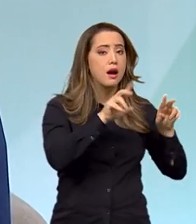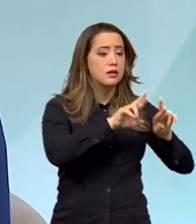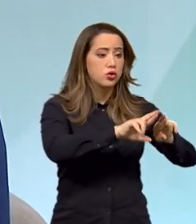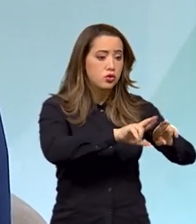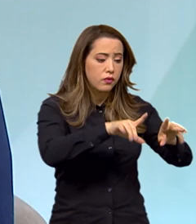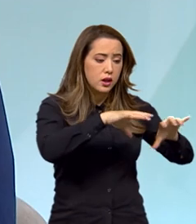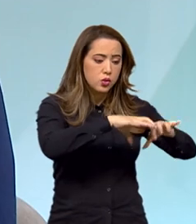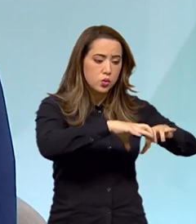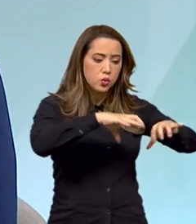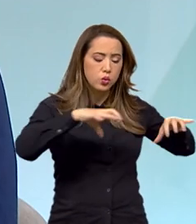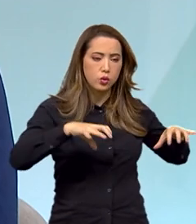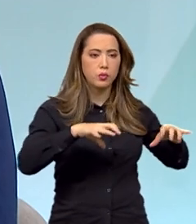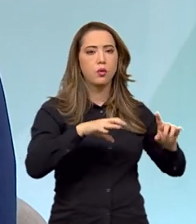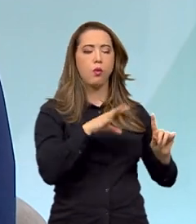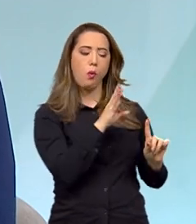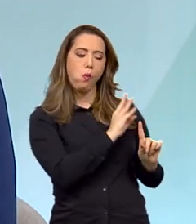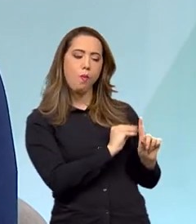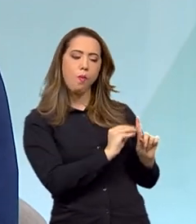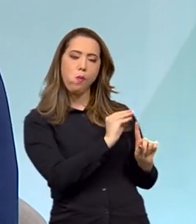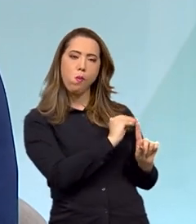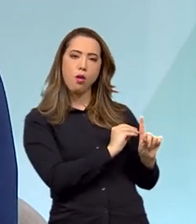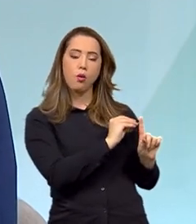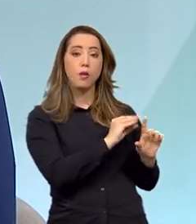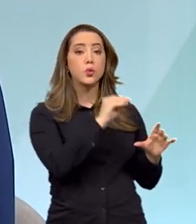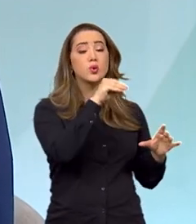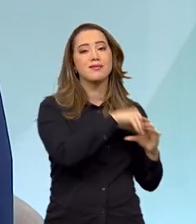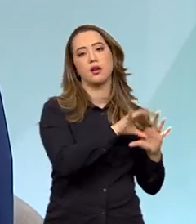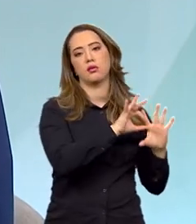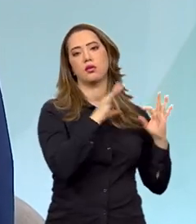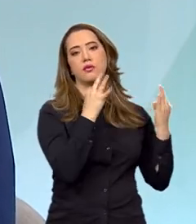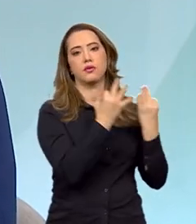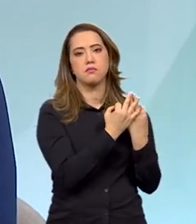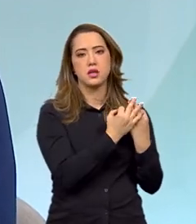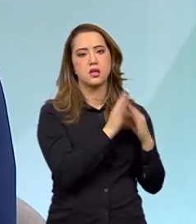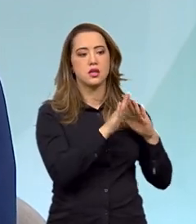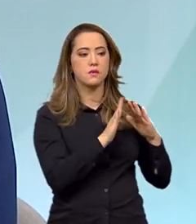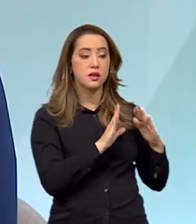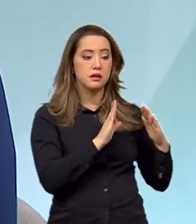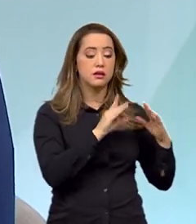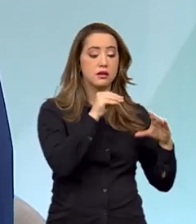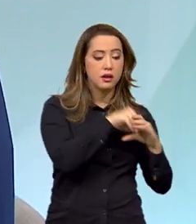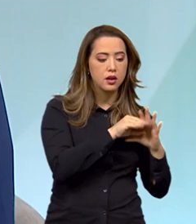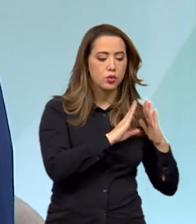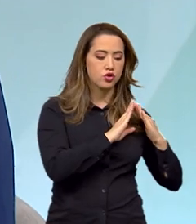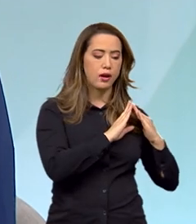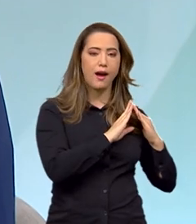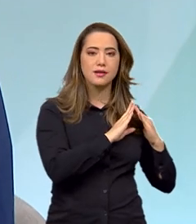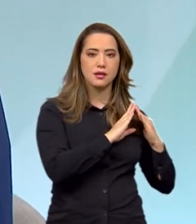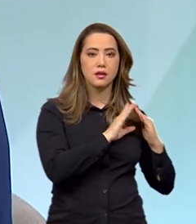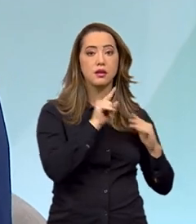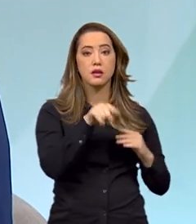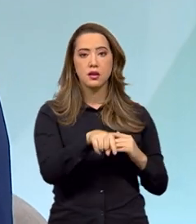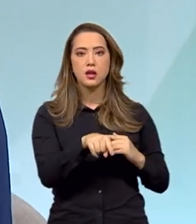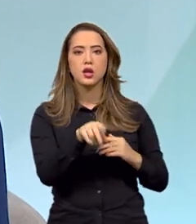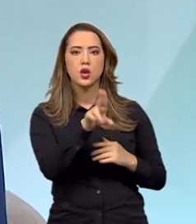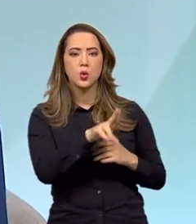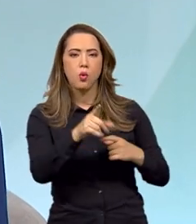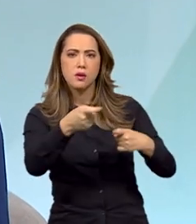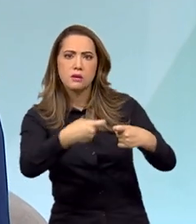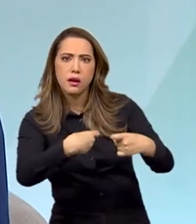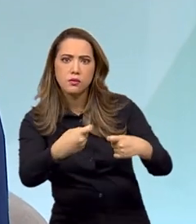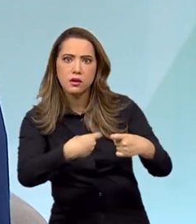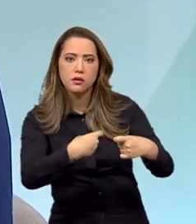distintas, né? O abuso, ele geralmente é intrafamiliar, ele ocorre no ambiente doméstico e a exploração sexual, ela tem fins